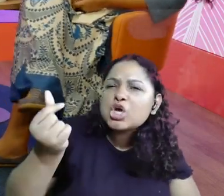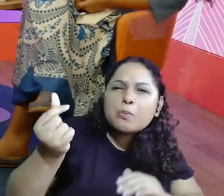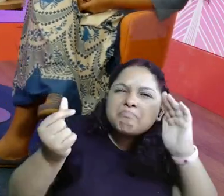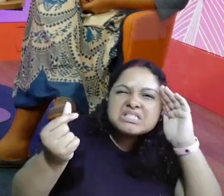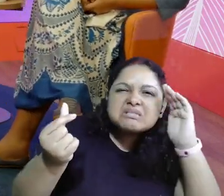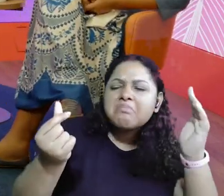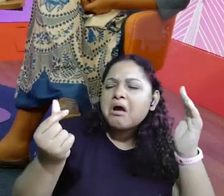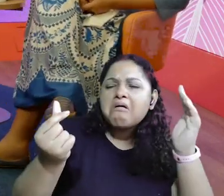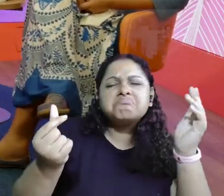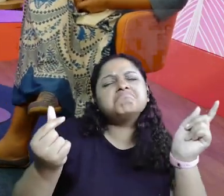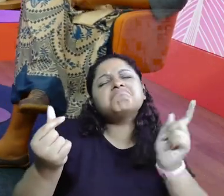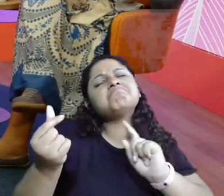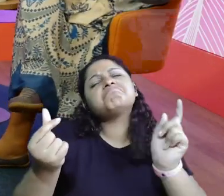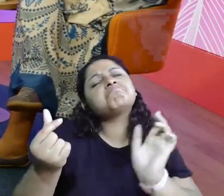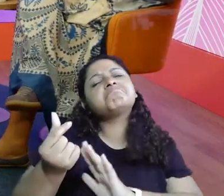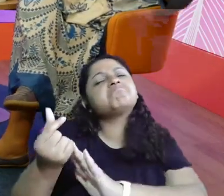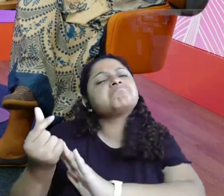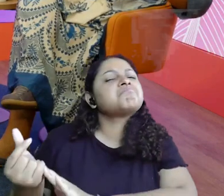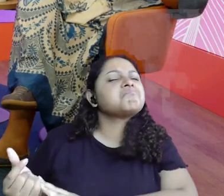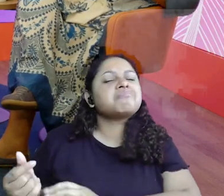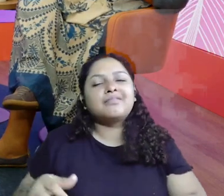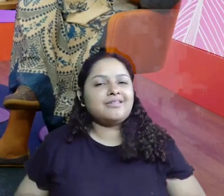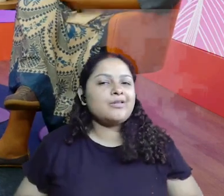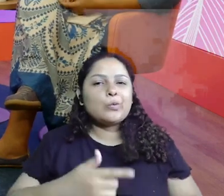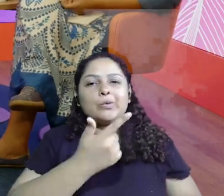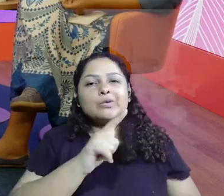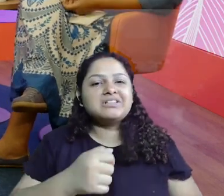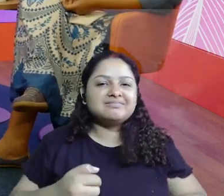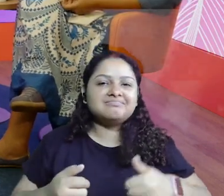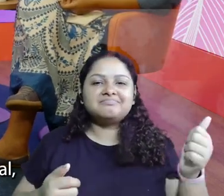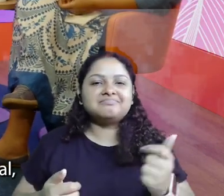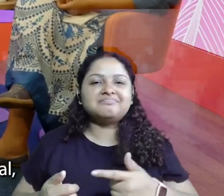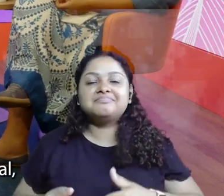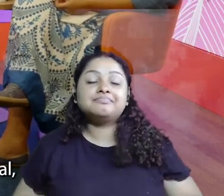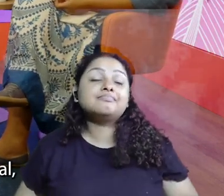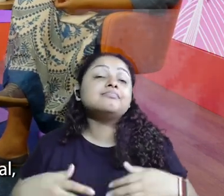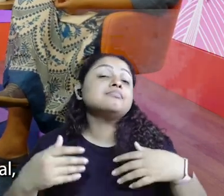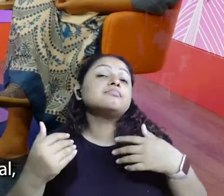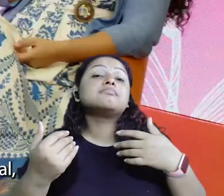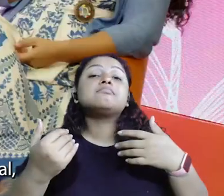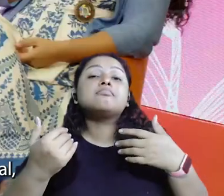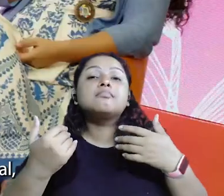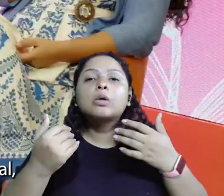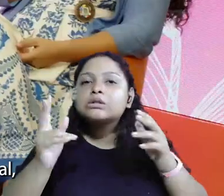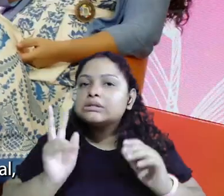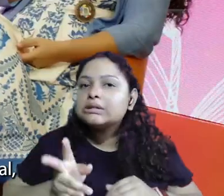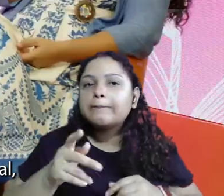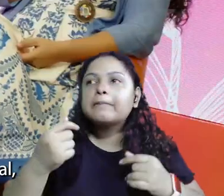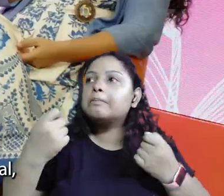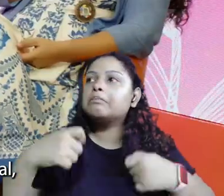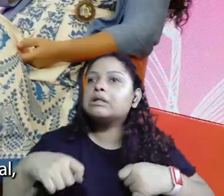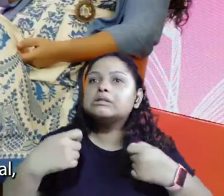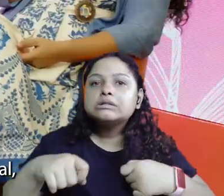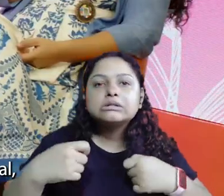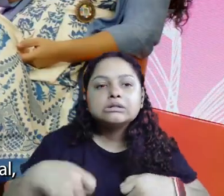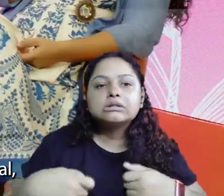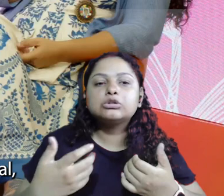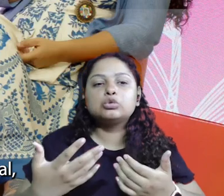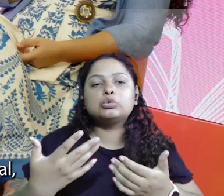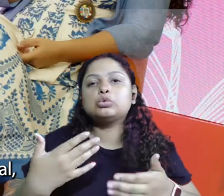lá, agora vem com essa frase. Mais parte da rede. mas é muito mais possível. Mas assim, eu sempre que eu preciso